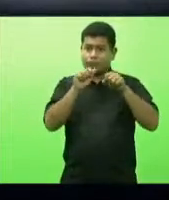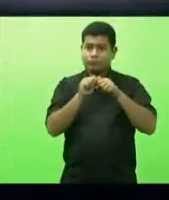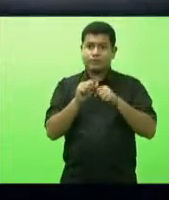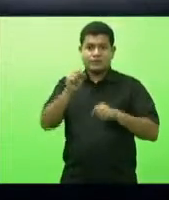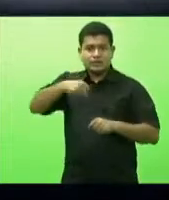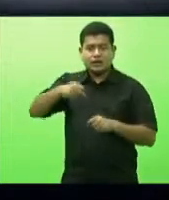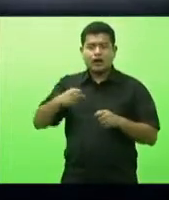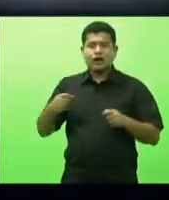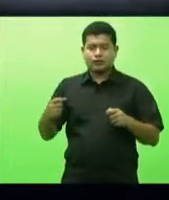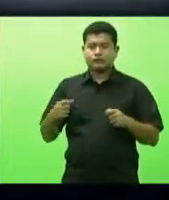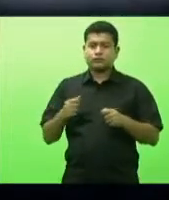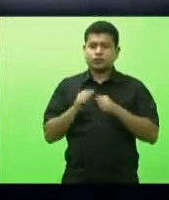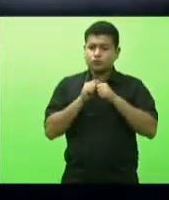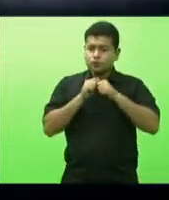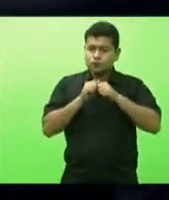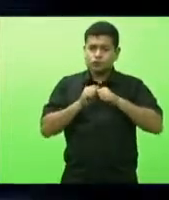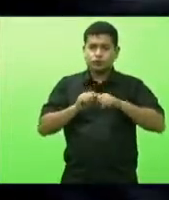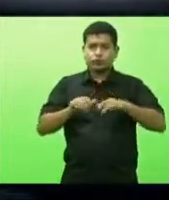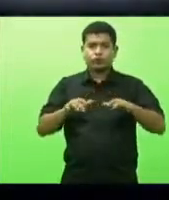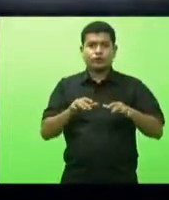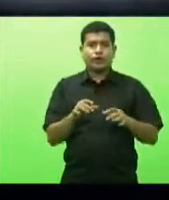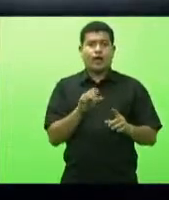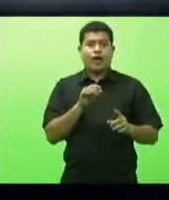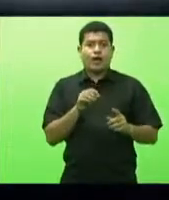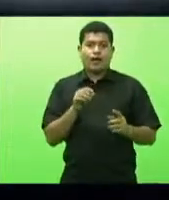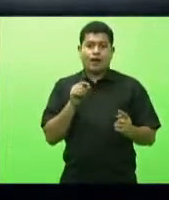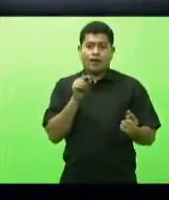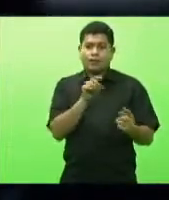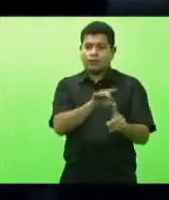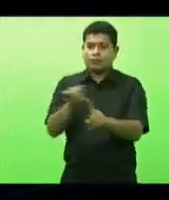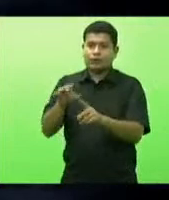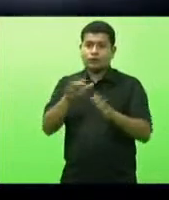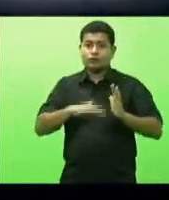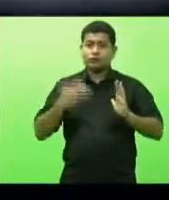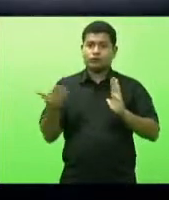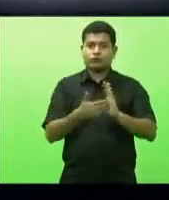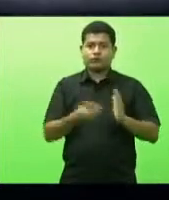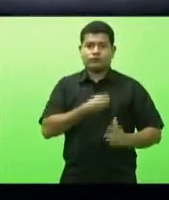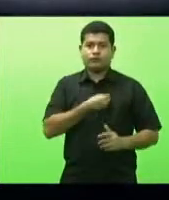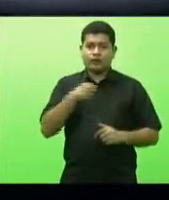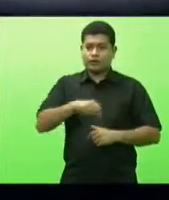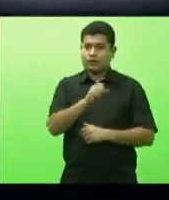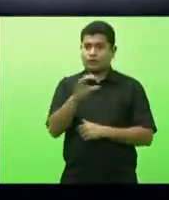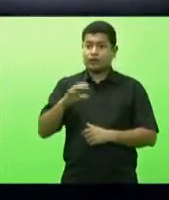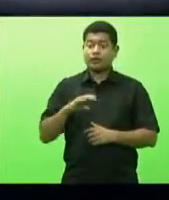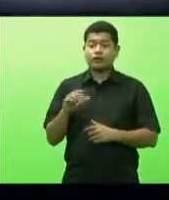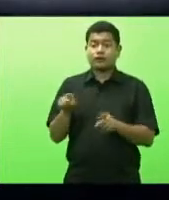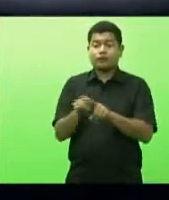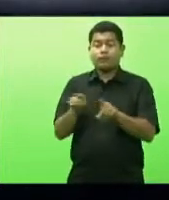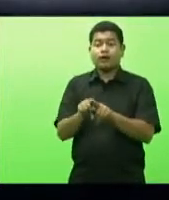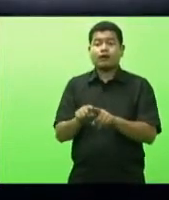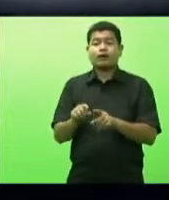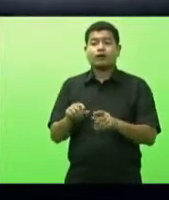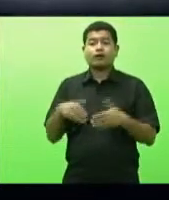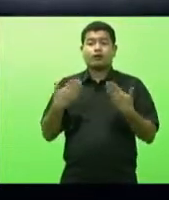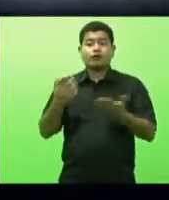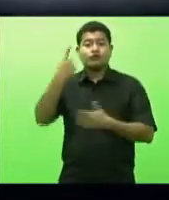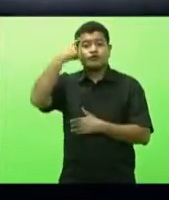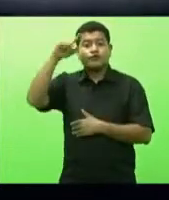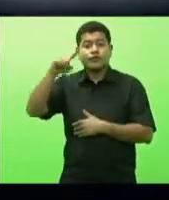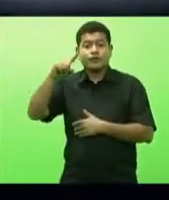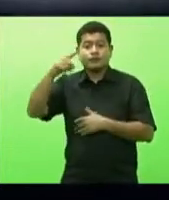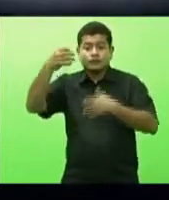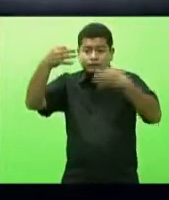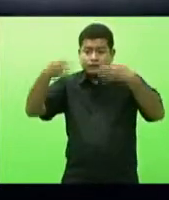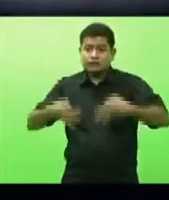todos que vivem em Santa Catarina e qual é a previsão mais ou menos de se concretizar essa